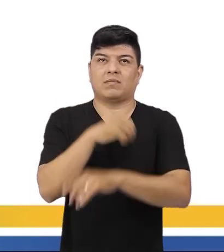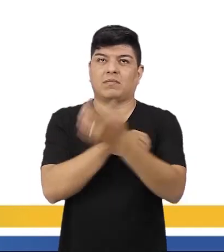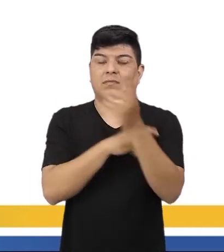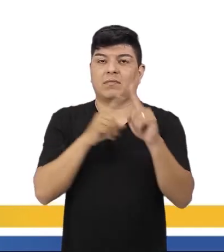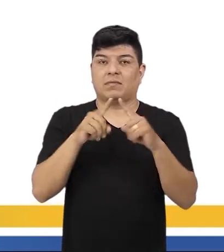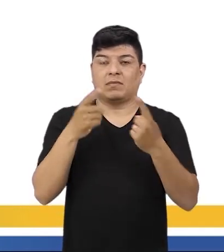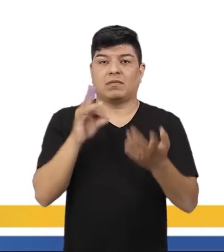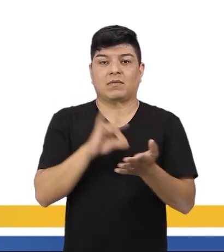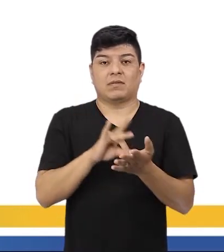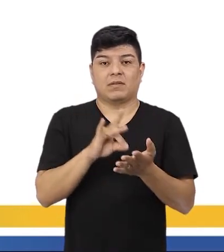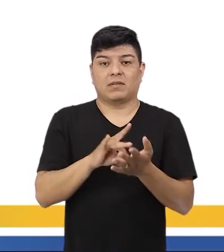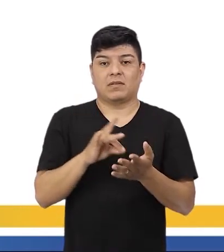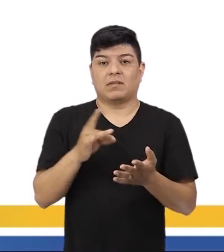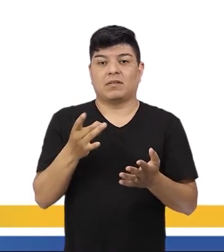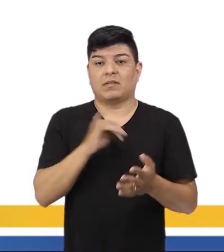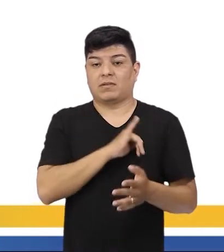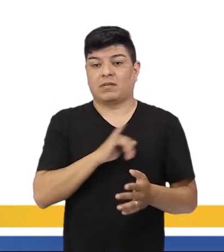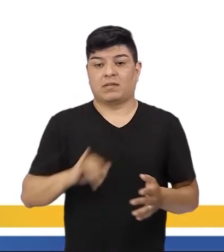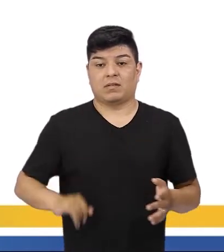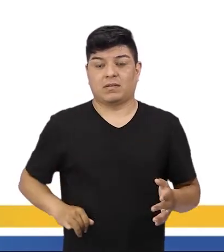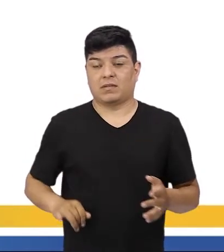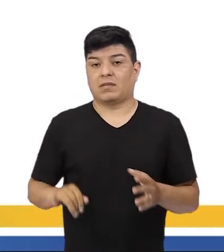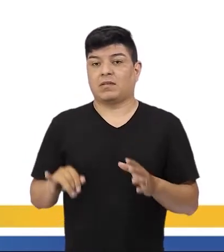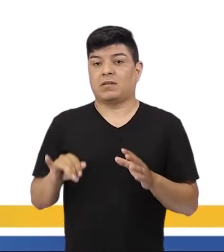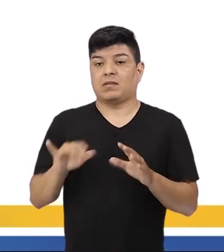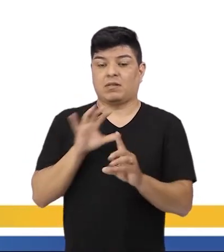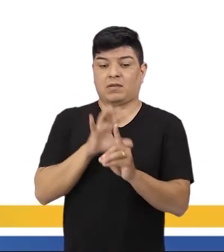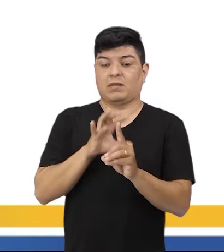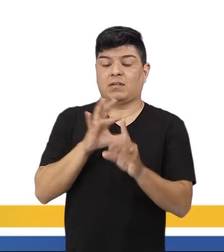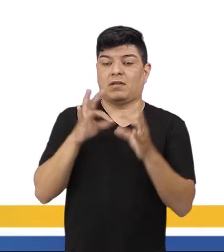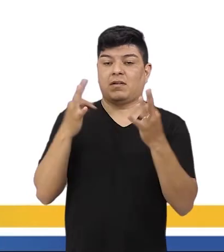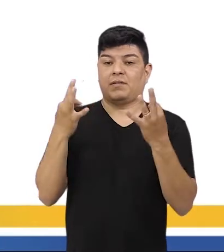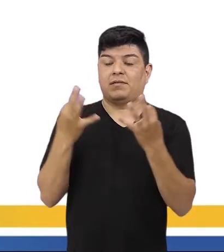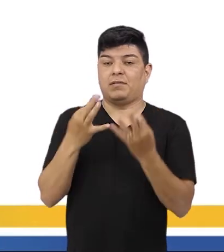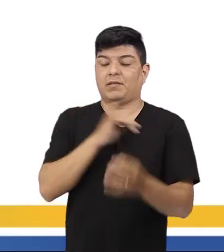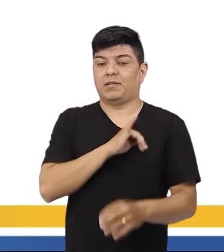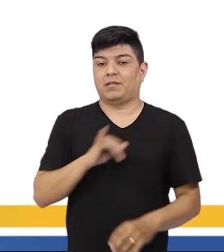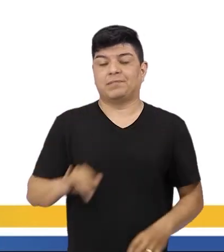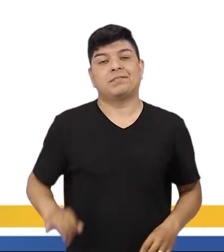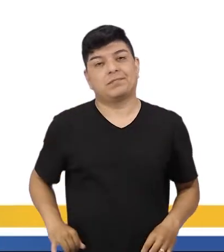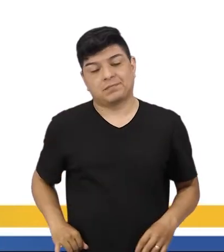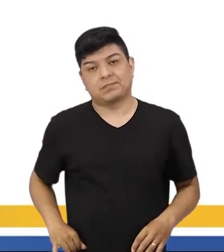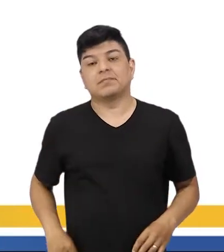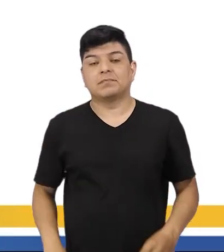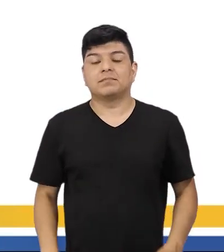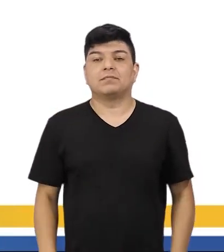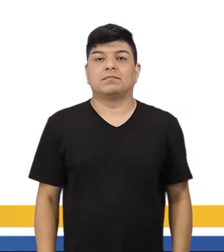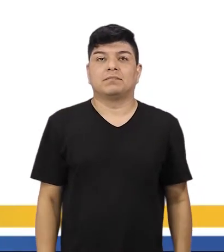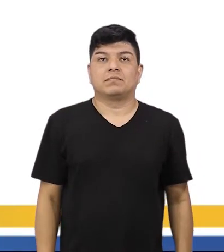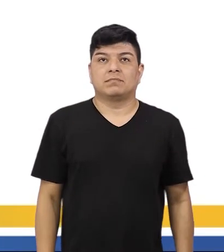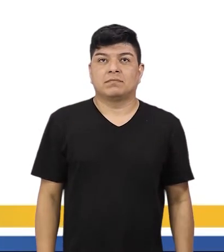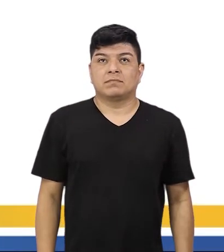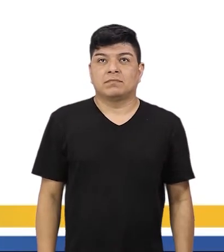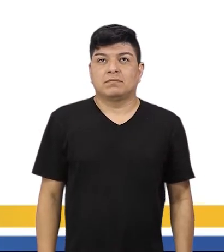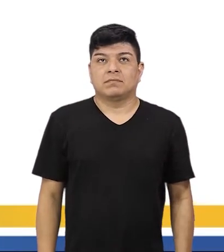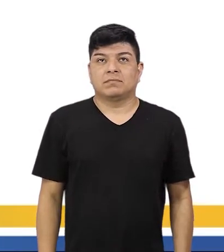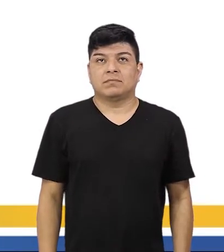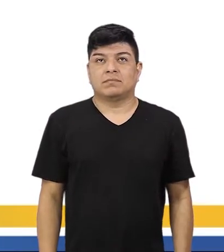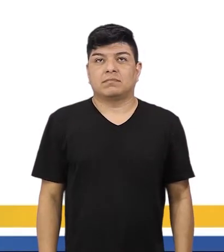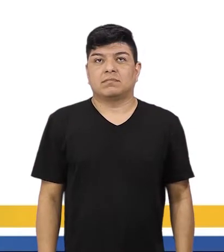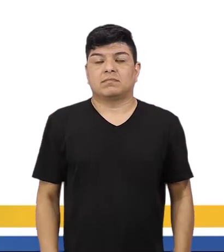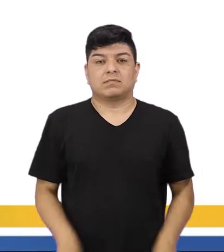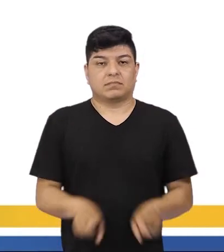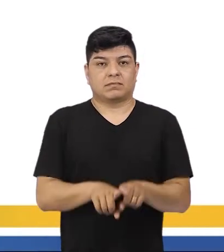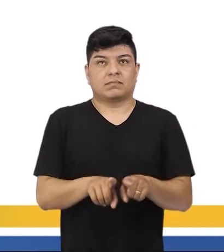verde, mas a gente remete aí a brasões, a cores que estavam relacionadas à família imperial. Pessoal, então,